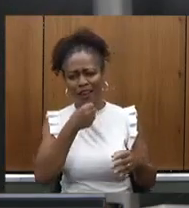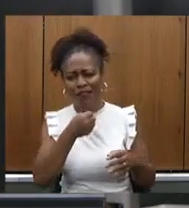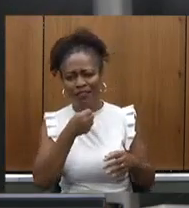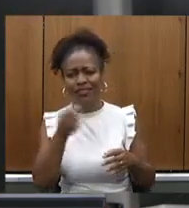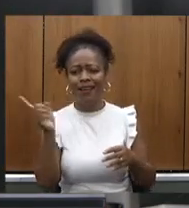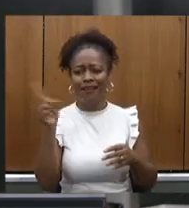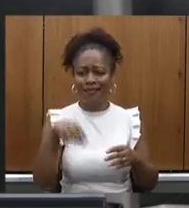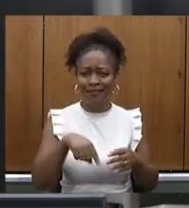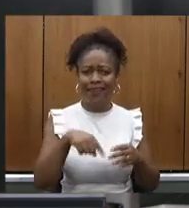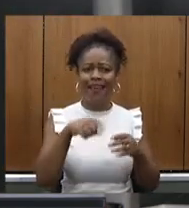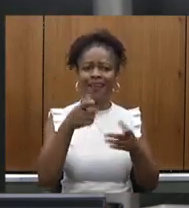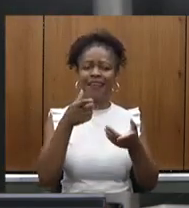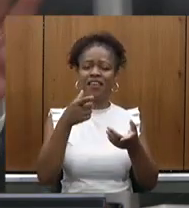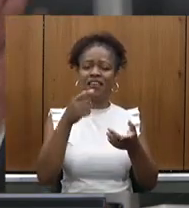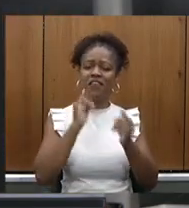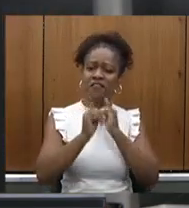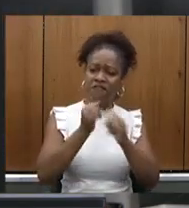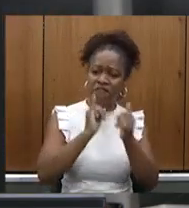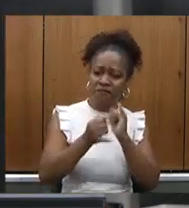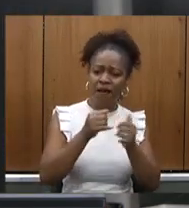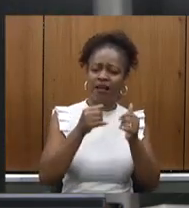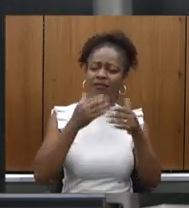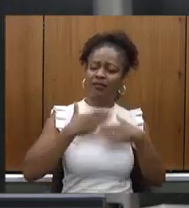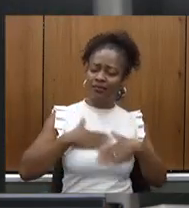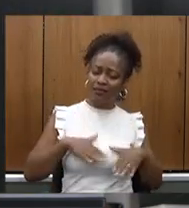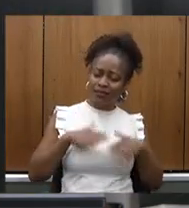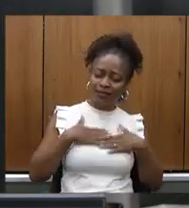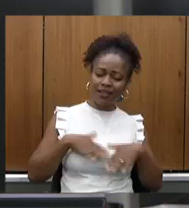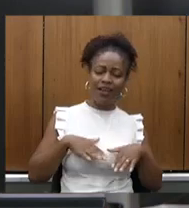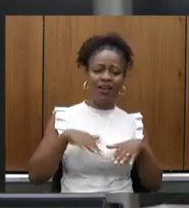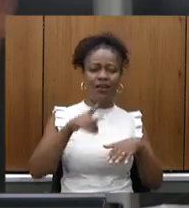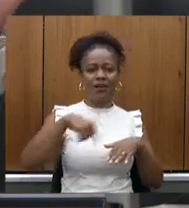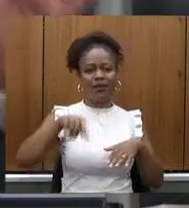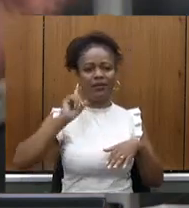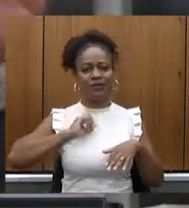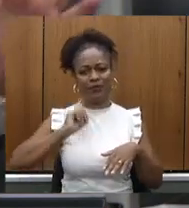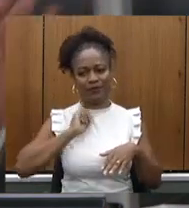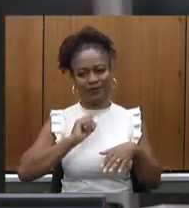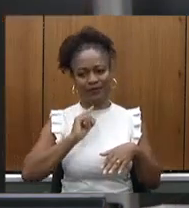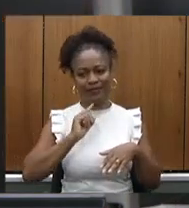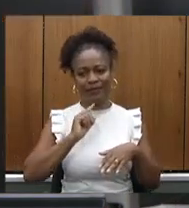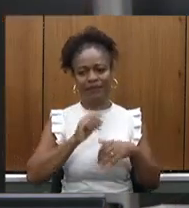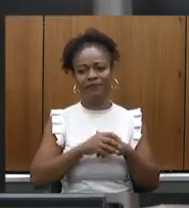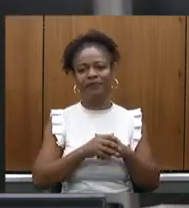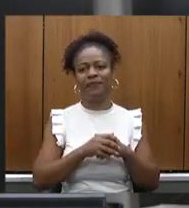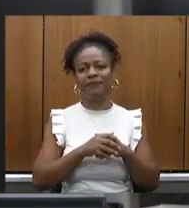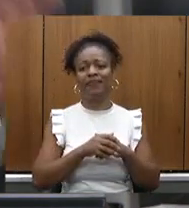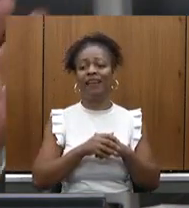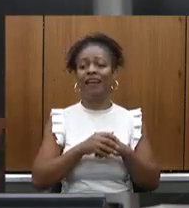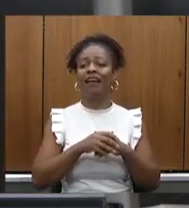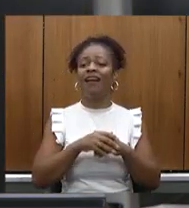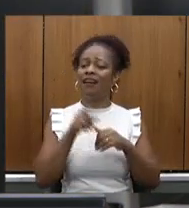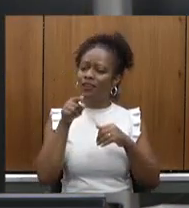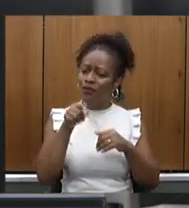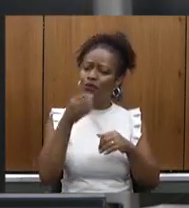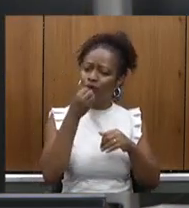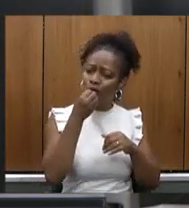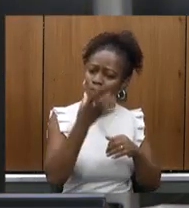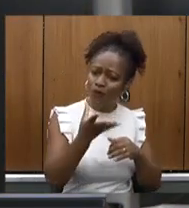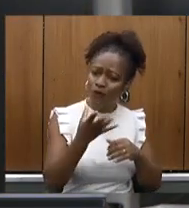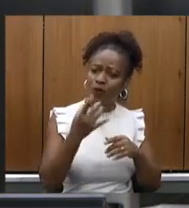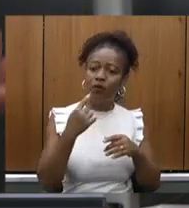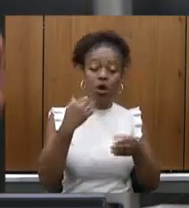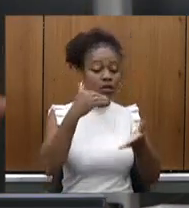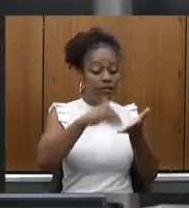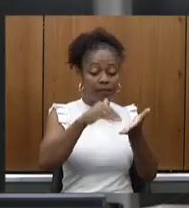e informava a segurança a tranquilidade para nós mineiros isso valeu a pena todas as secretarias são importantes